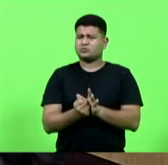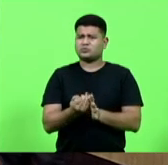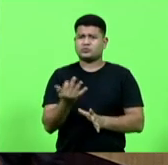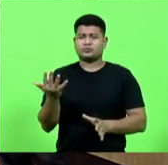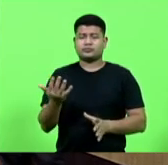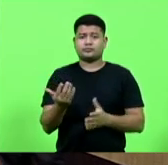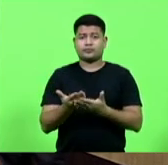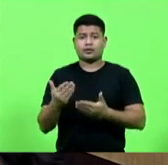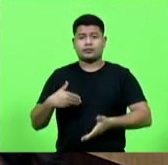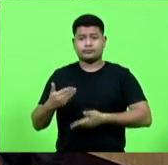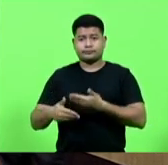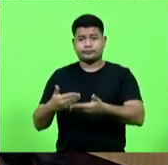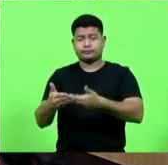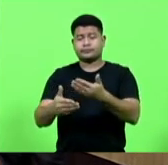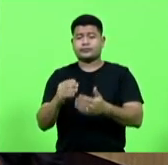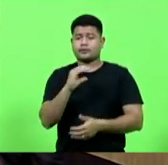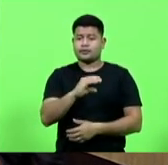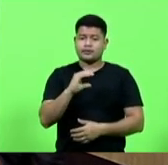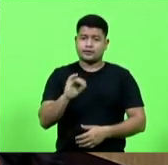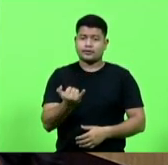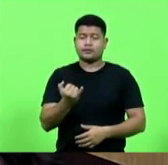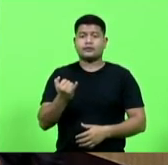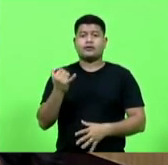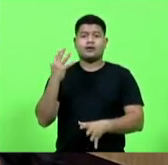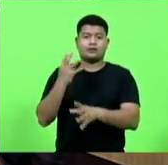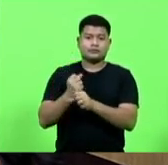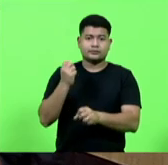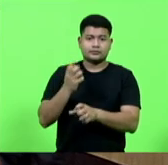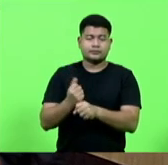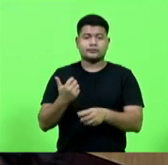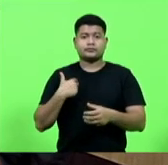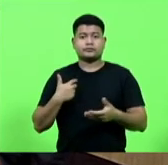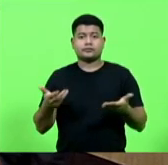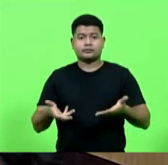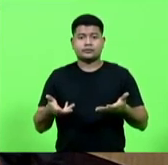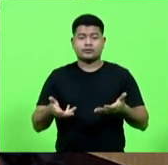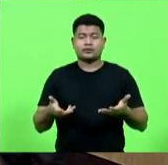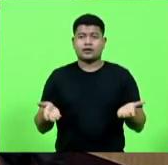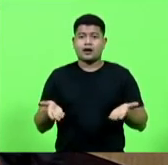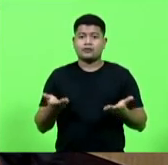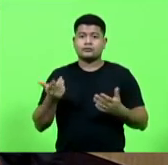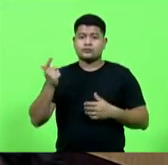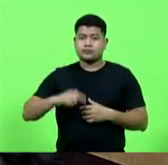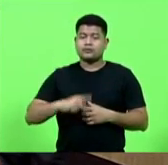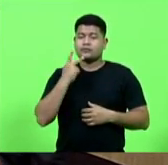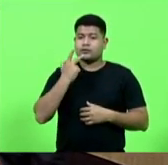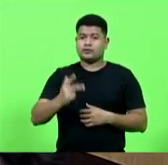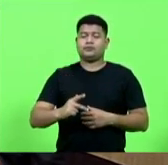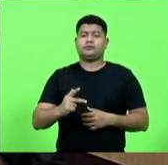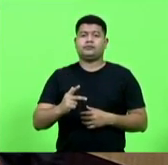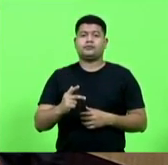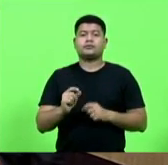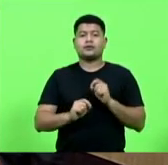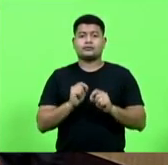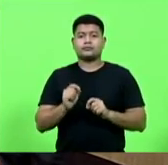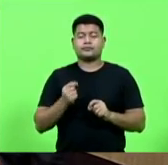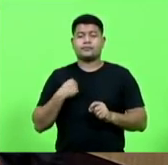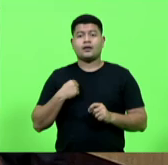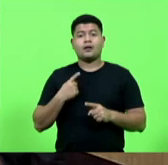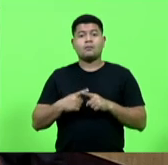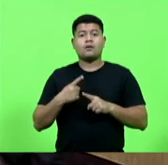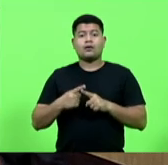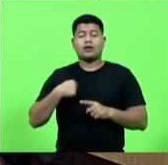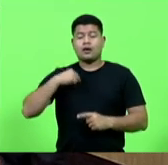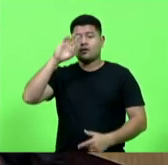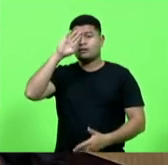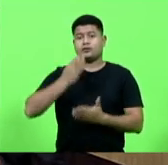tramitou, seja CCJ, finanças, e eu gostaria de pontuar mais uma vez por quais razões eu acredito que